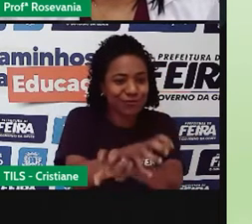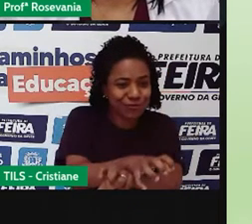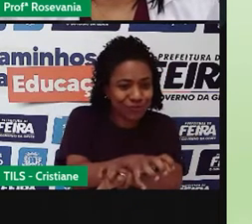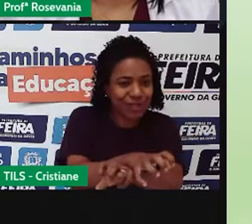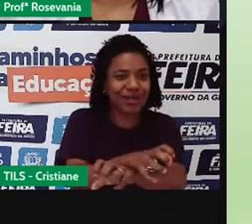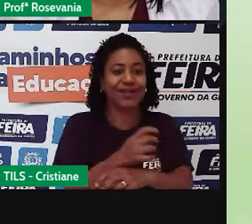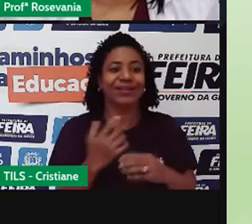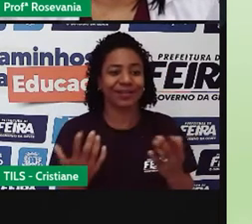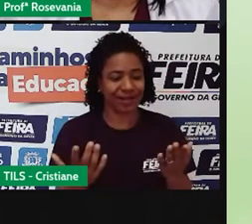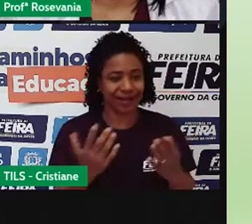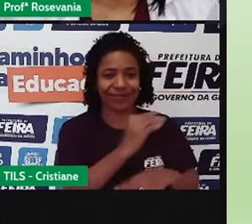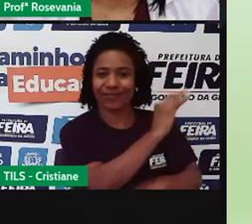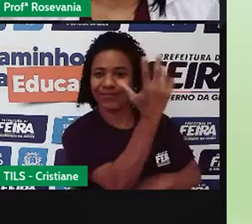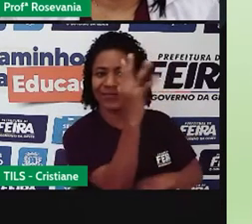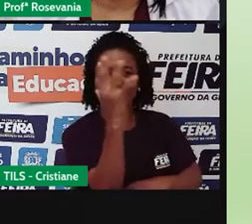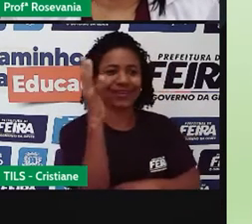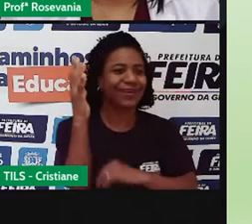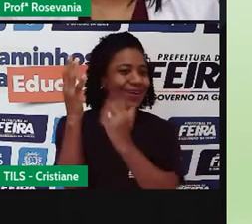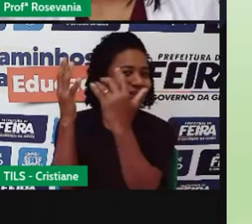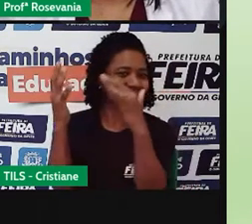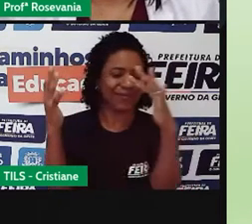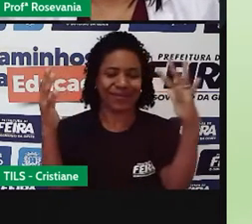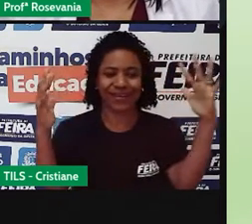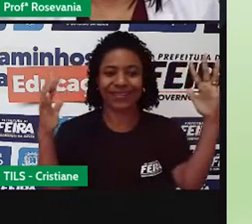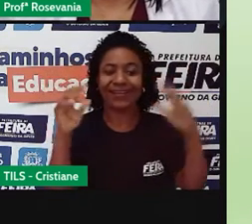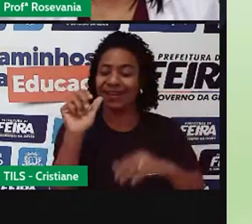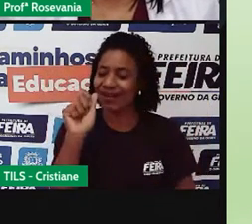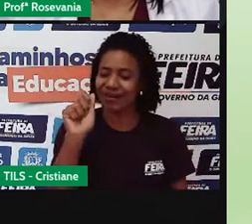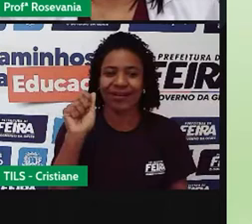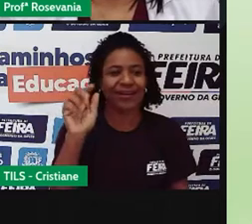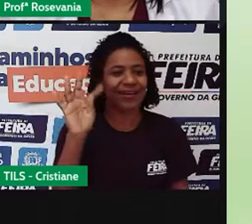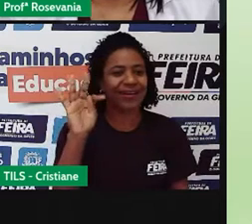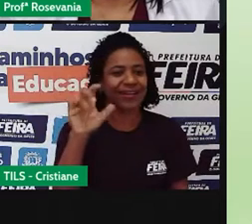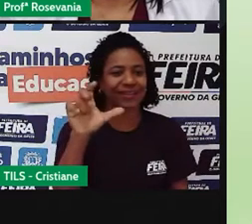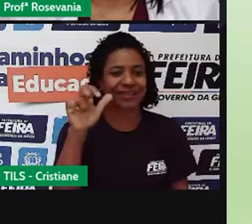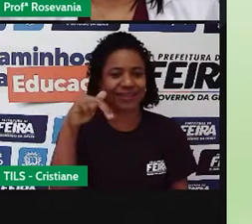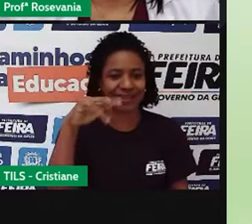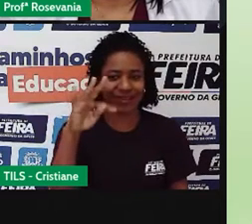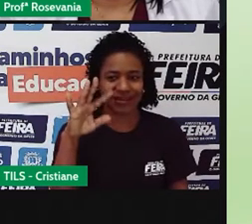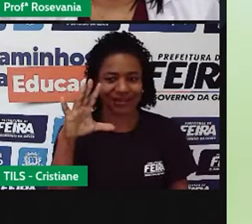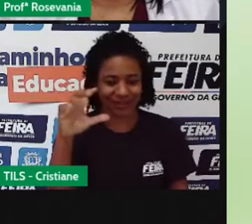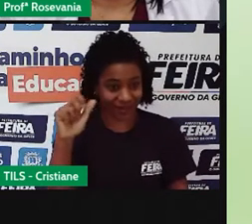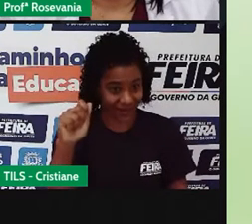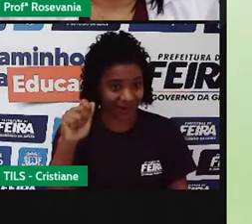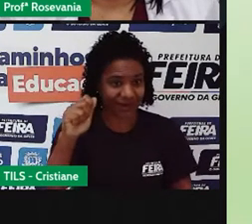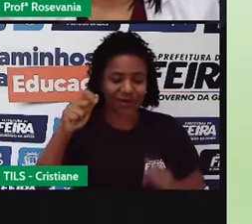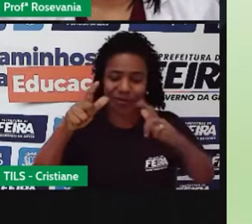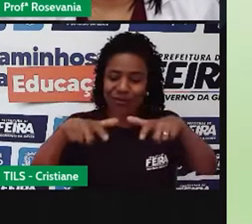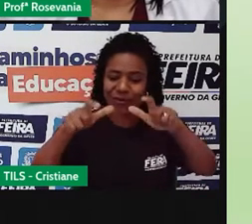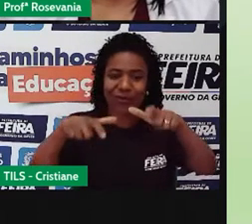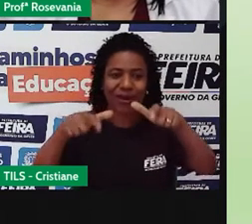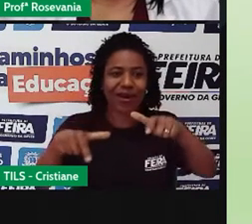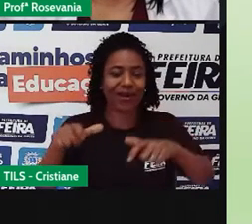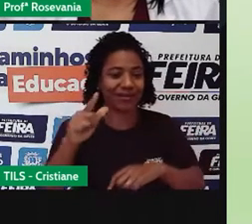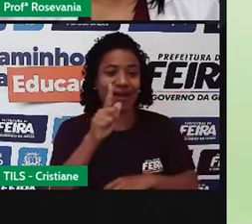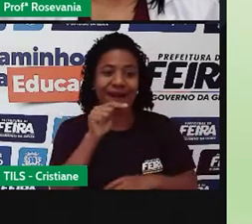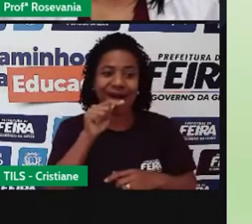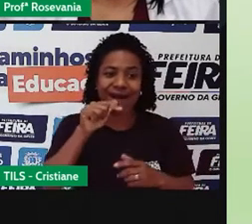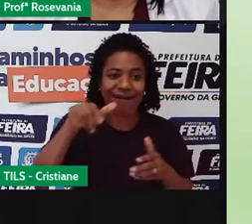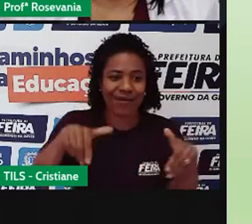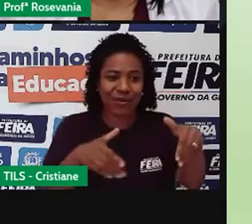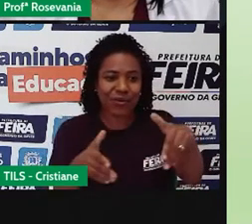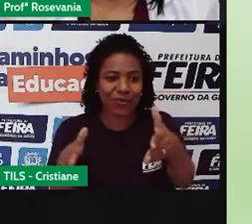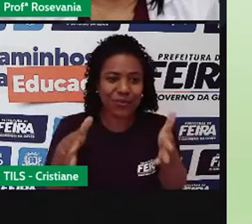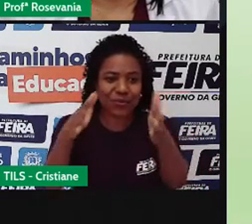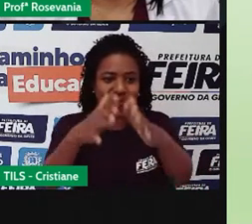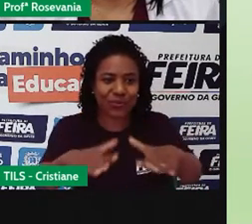Atlântica, que recebe esse nome justamente porque, né, está no litoral, está entrando em contato, né, com o Oceano Atlântico. Aqui a gente